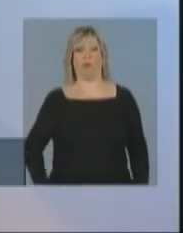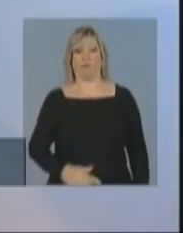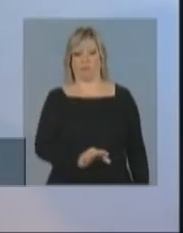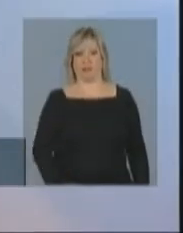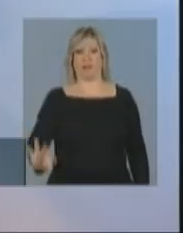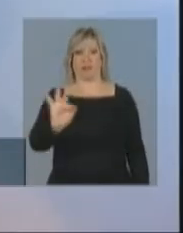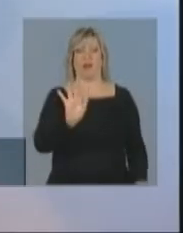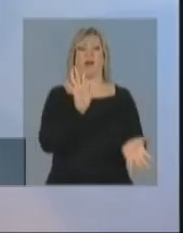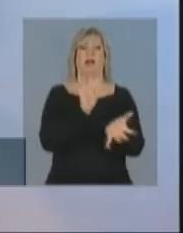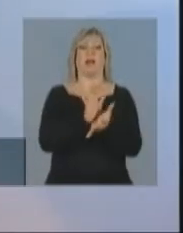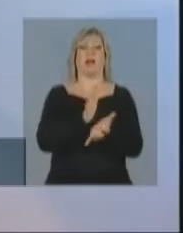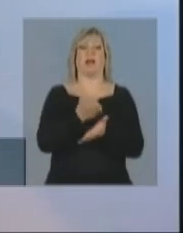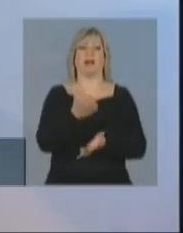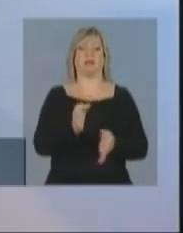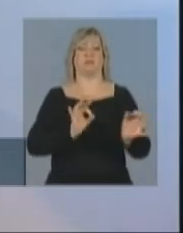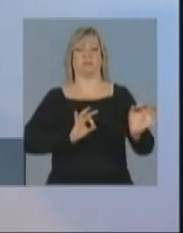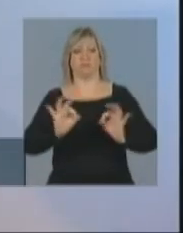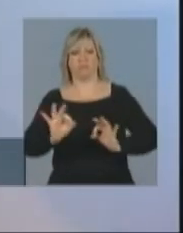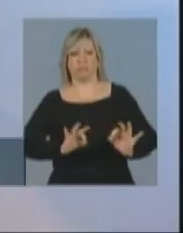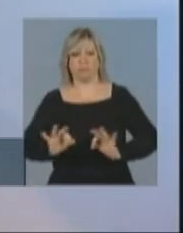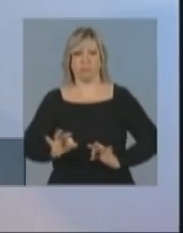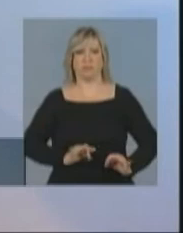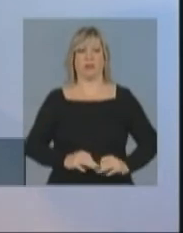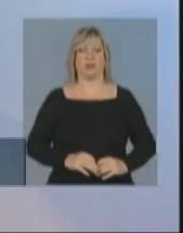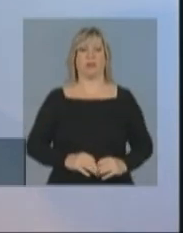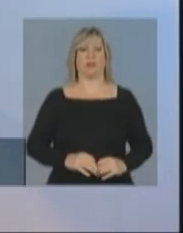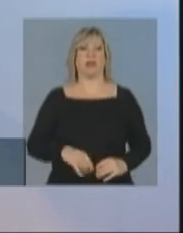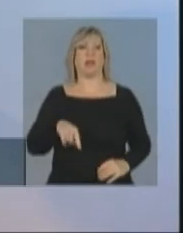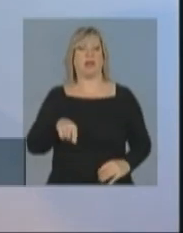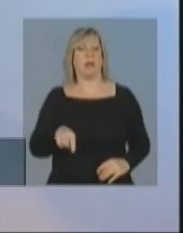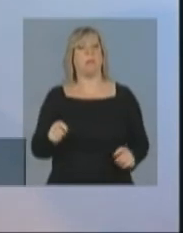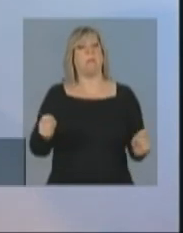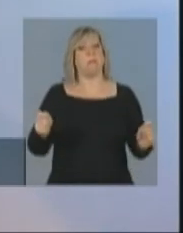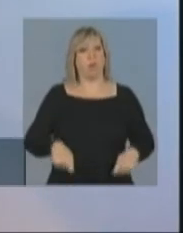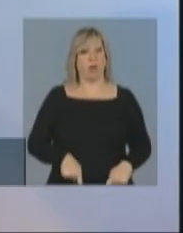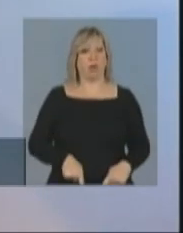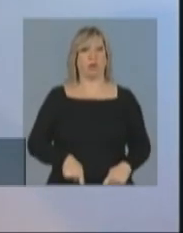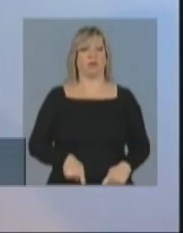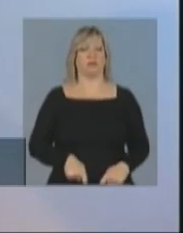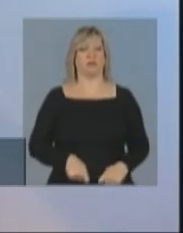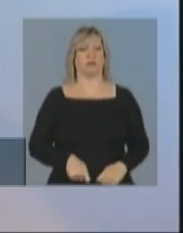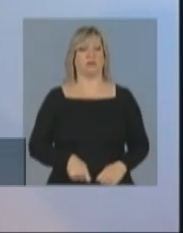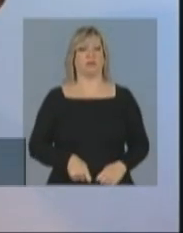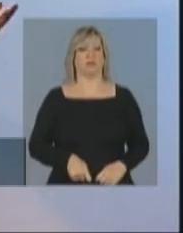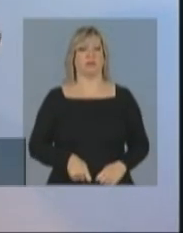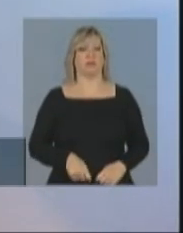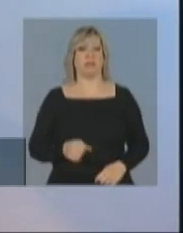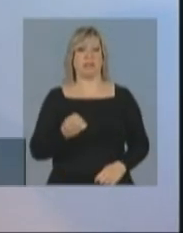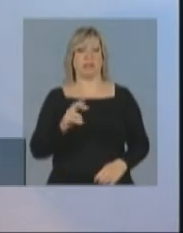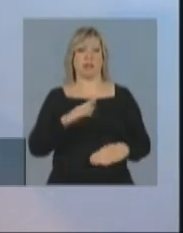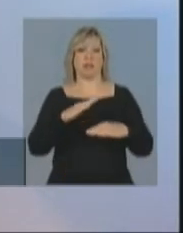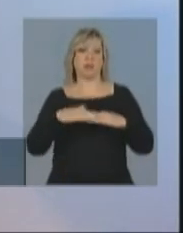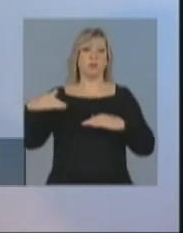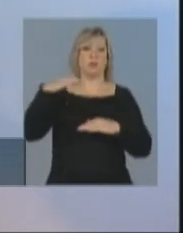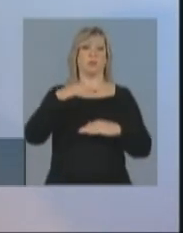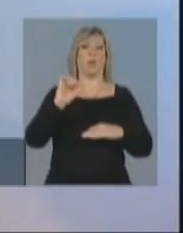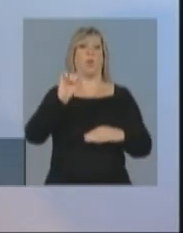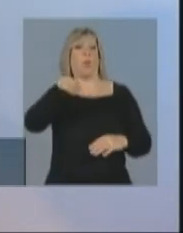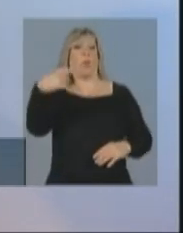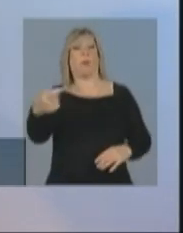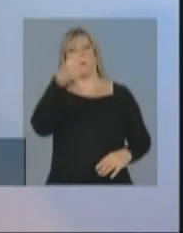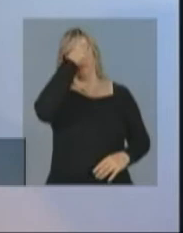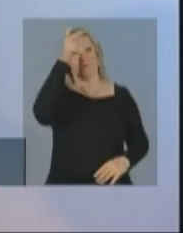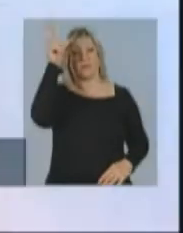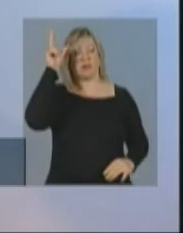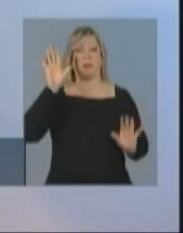na área de administração, ele pode ser superior ao das prefeituras.